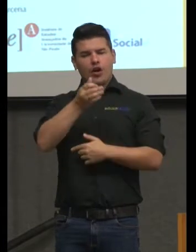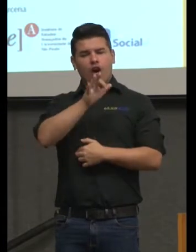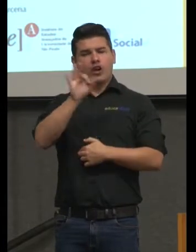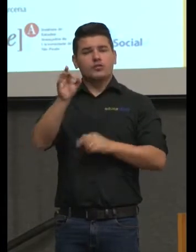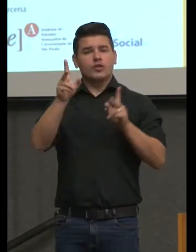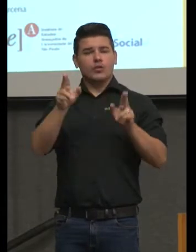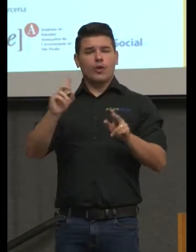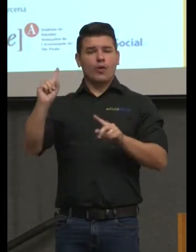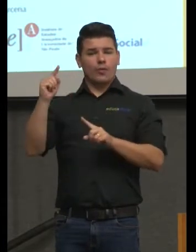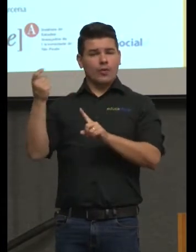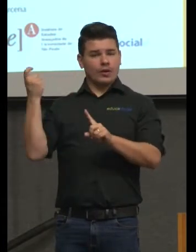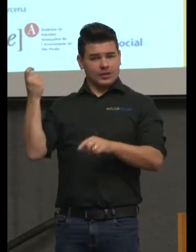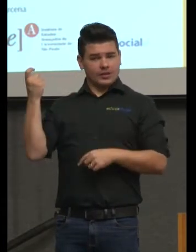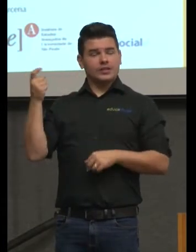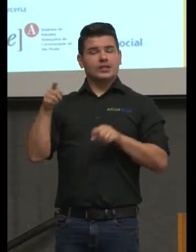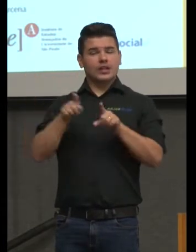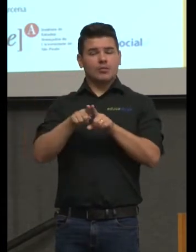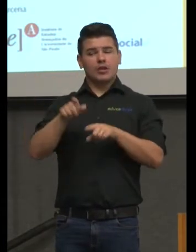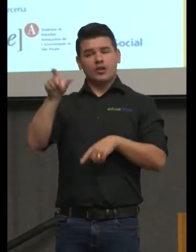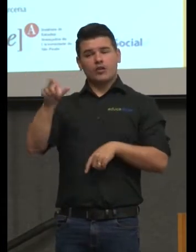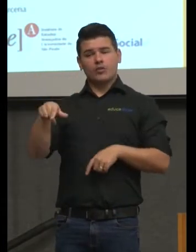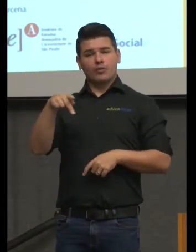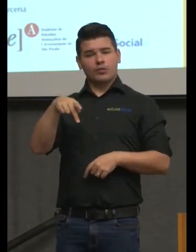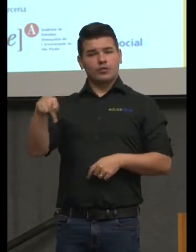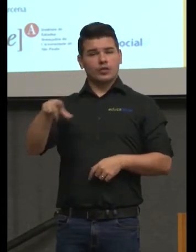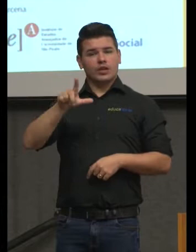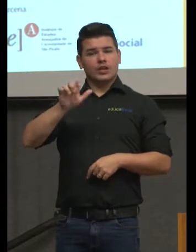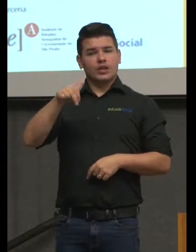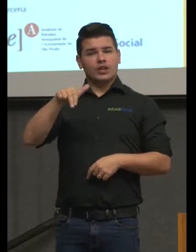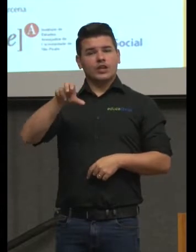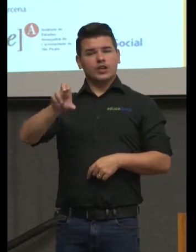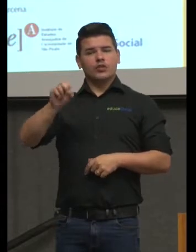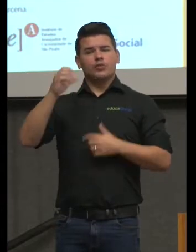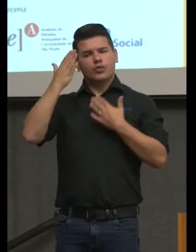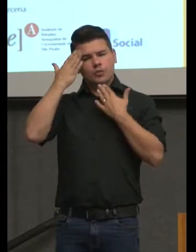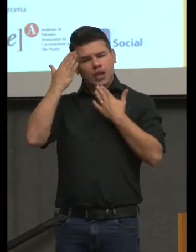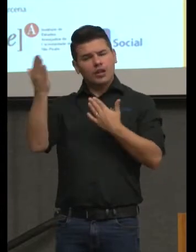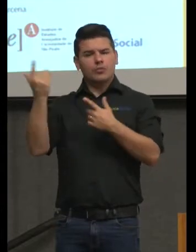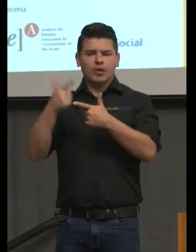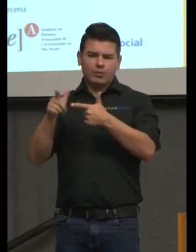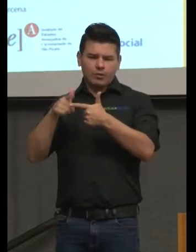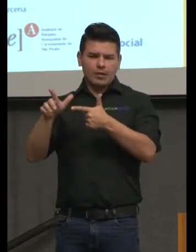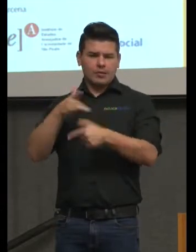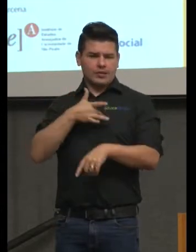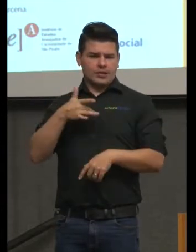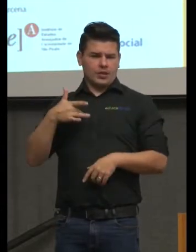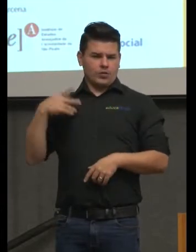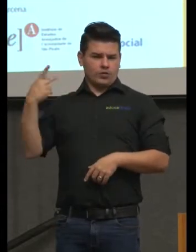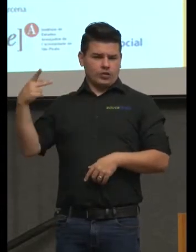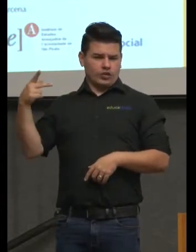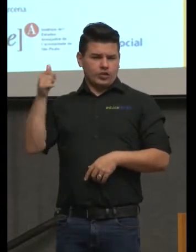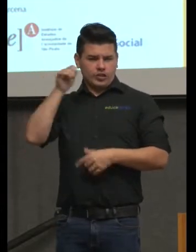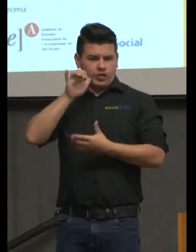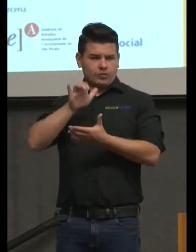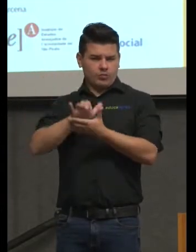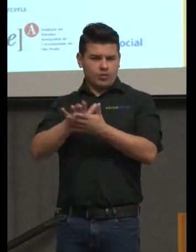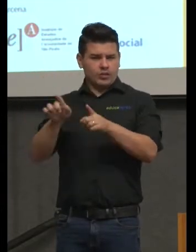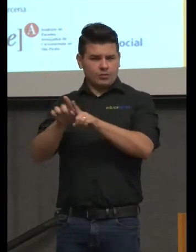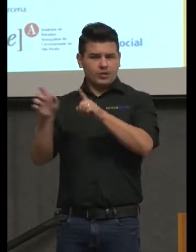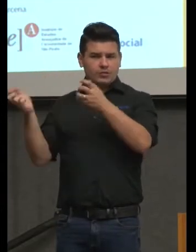Agradecer, em particular, ao Sr. Lino por ter, nessa circunstância que foi comentada, participar,